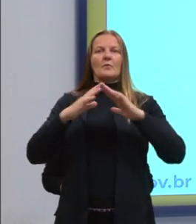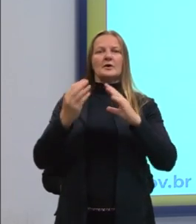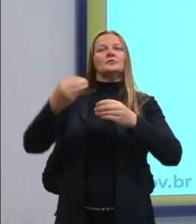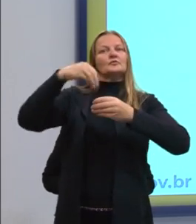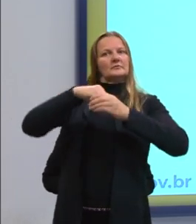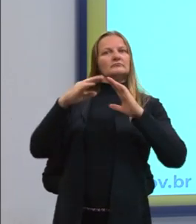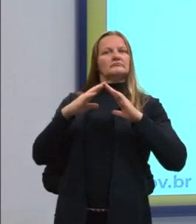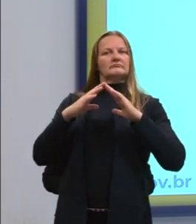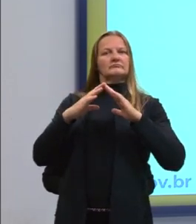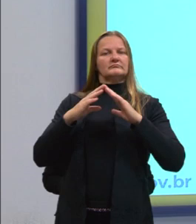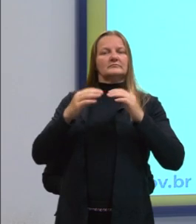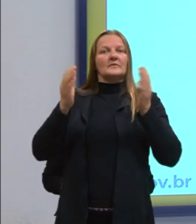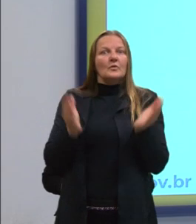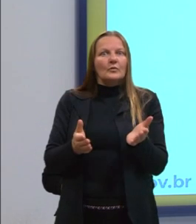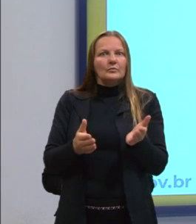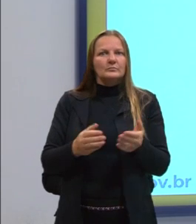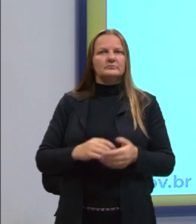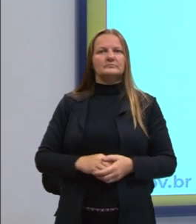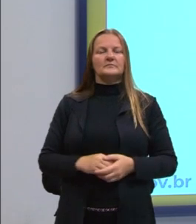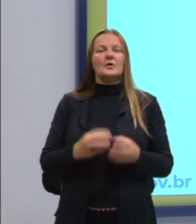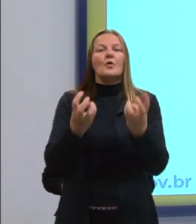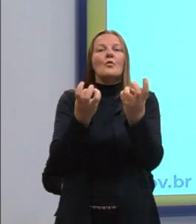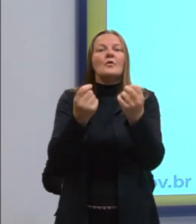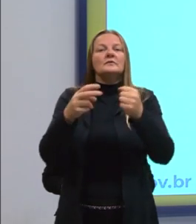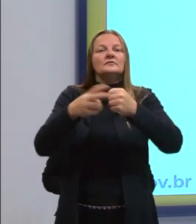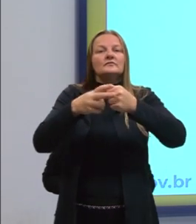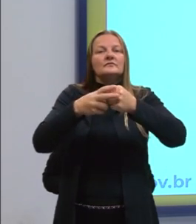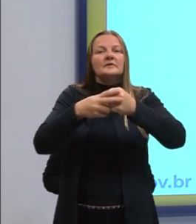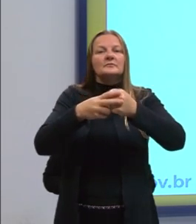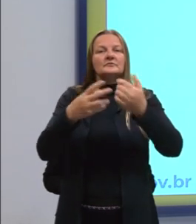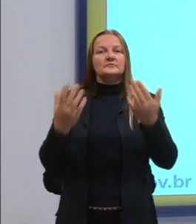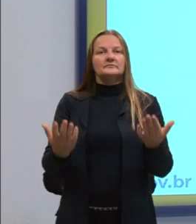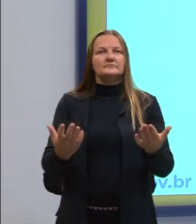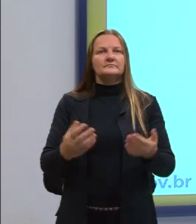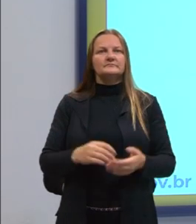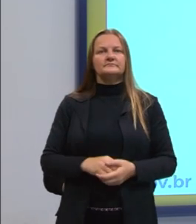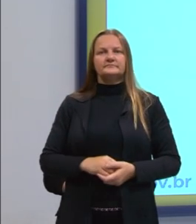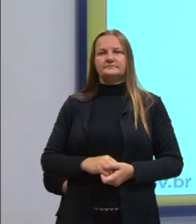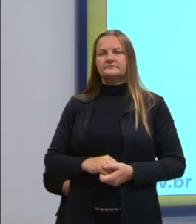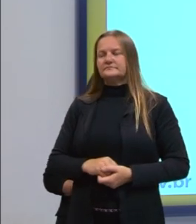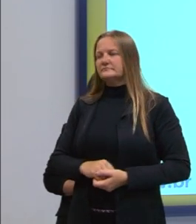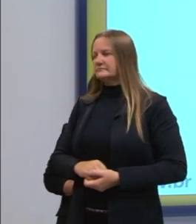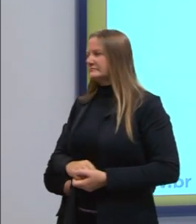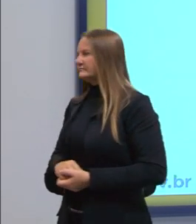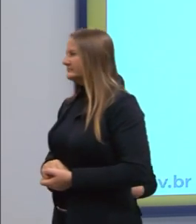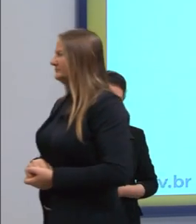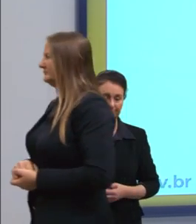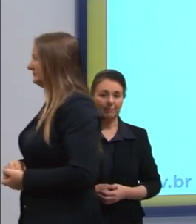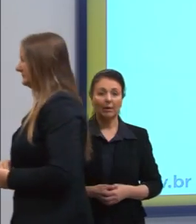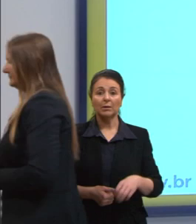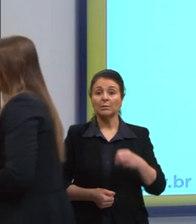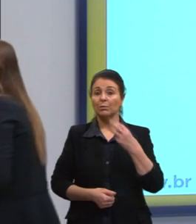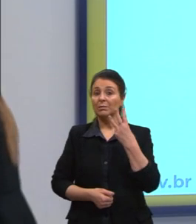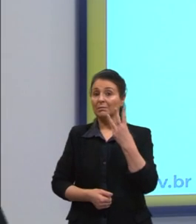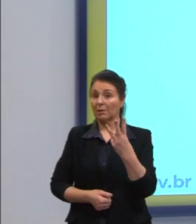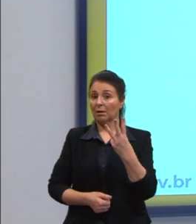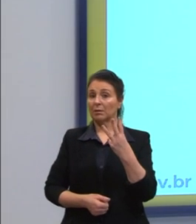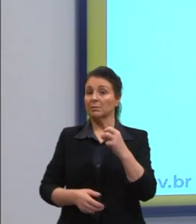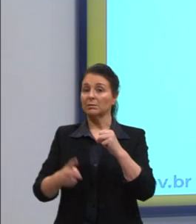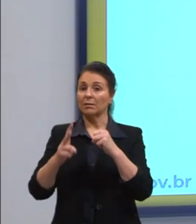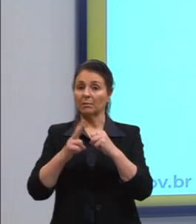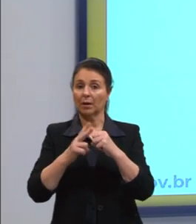nela agora. Quantos verbos eu tenho ali? Três verbos. Comprei,